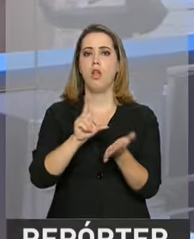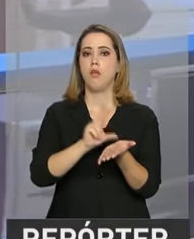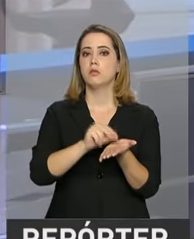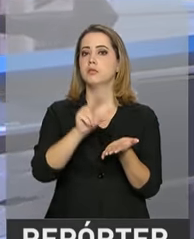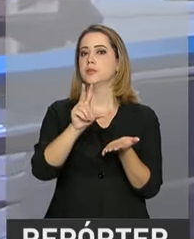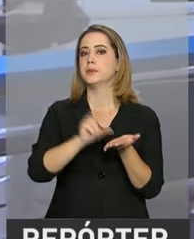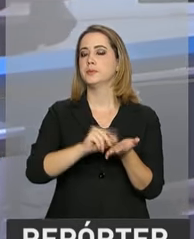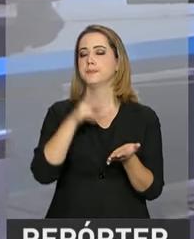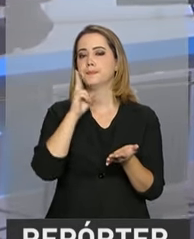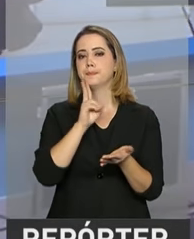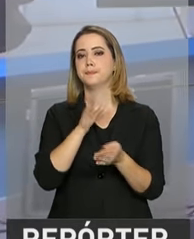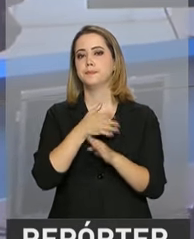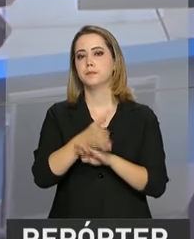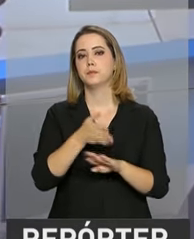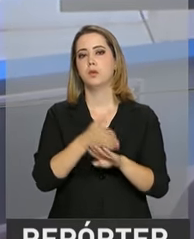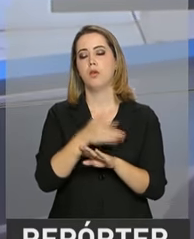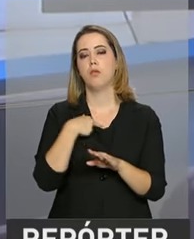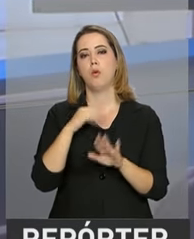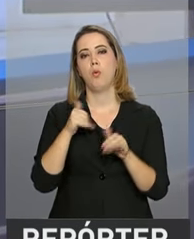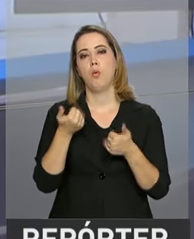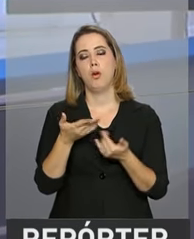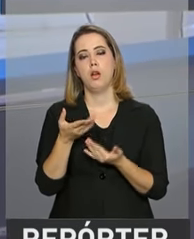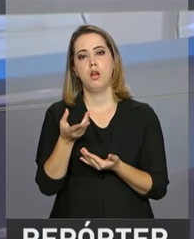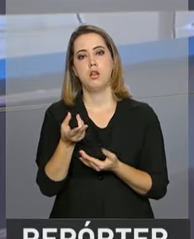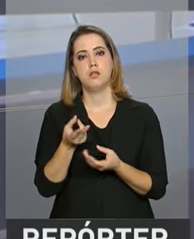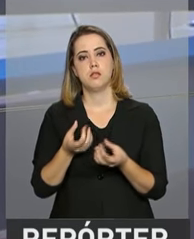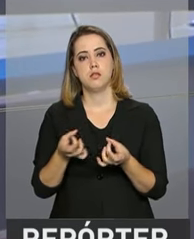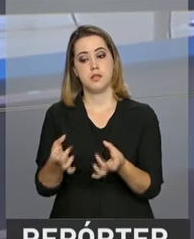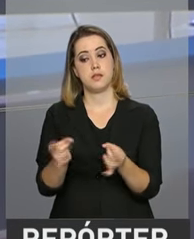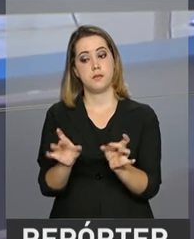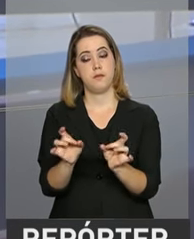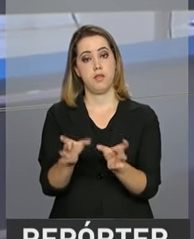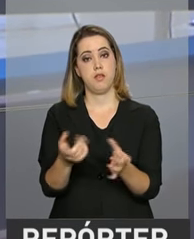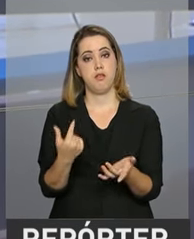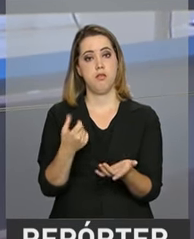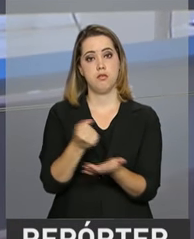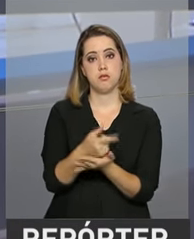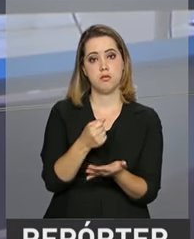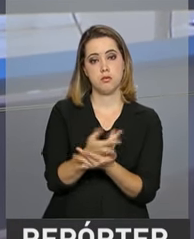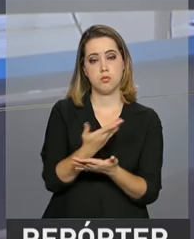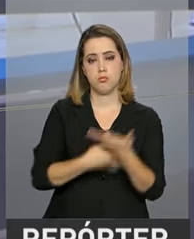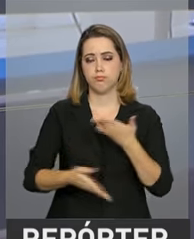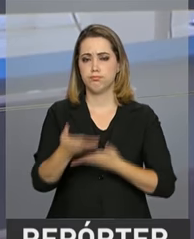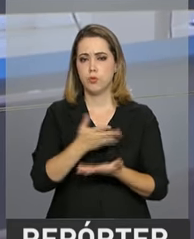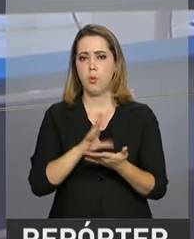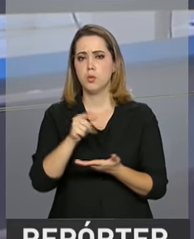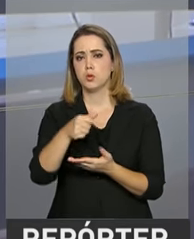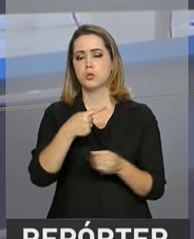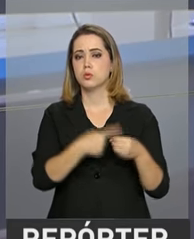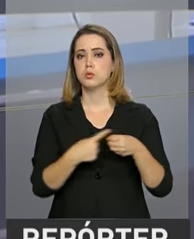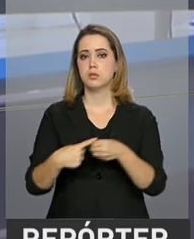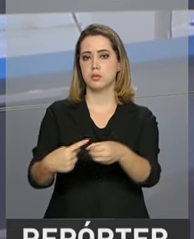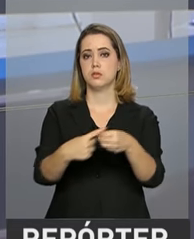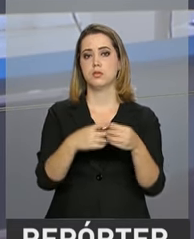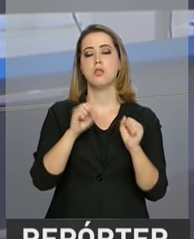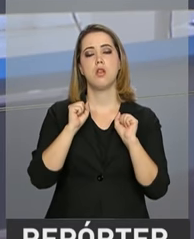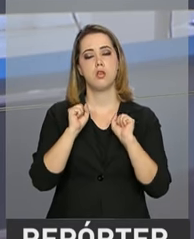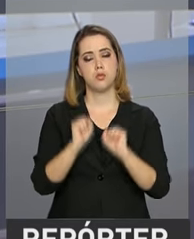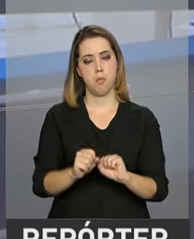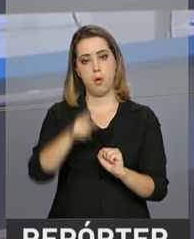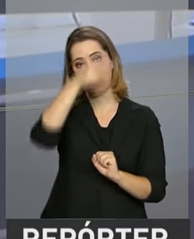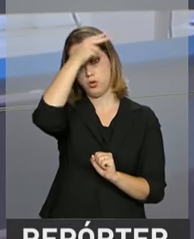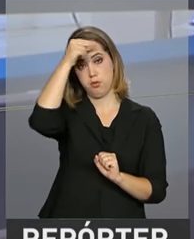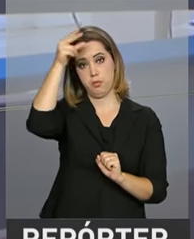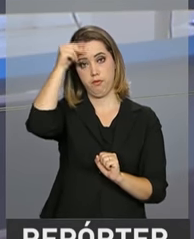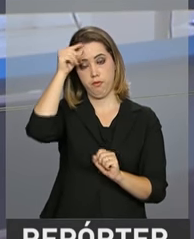de acesso aos dados de comércio exterior dos municípios na internet. Prefeitos e cidadãos já podem navegar e interagir